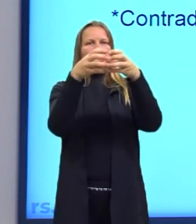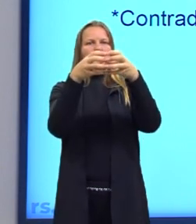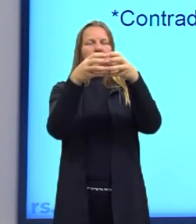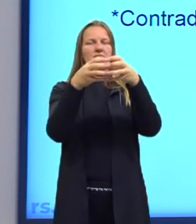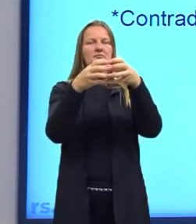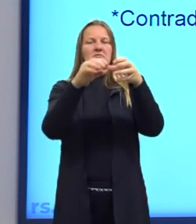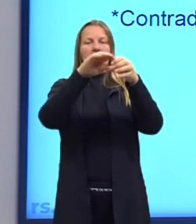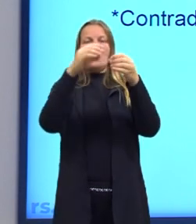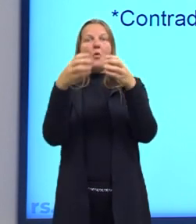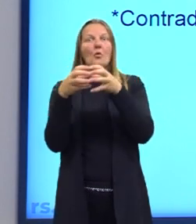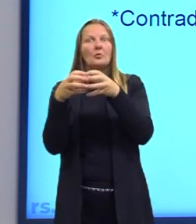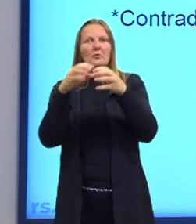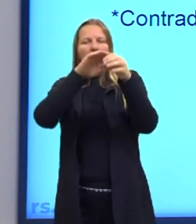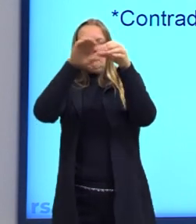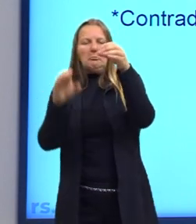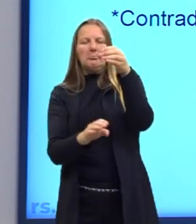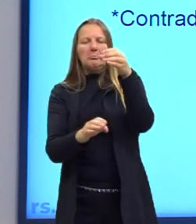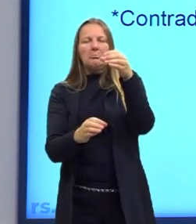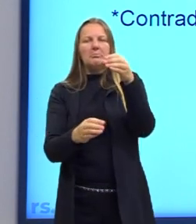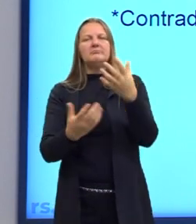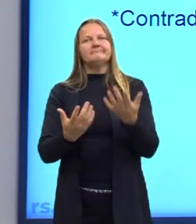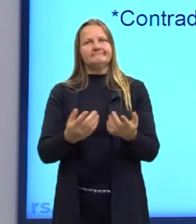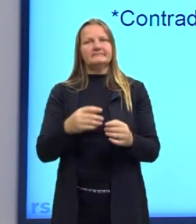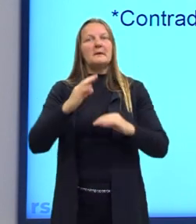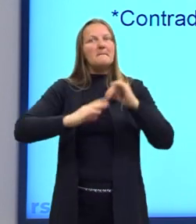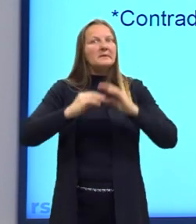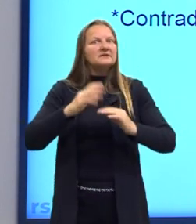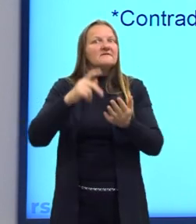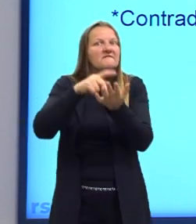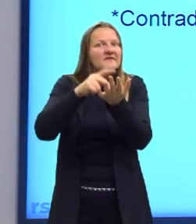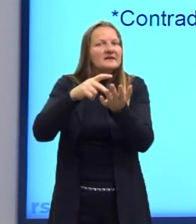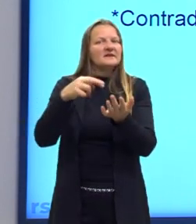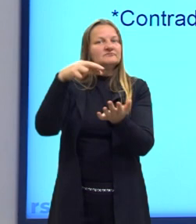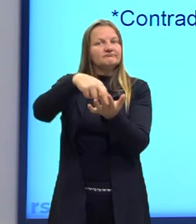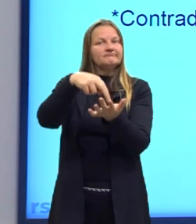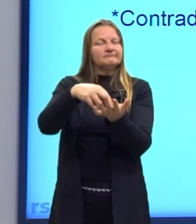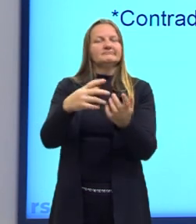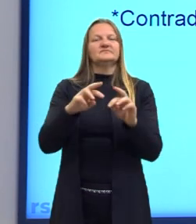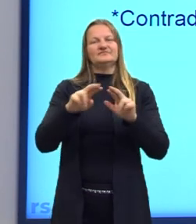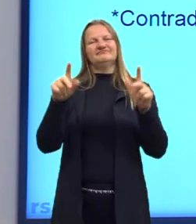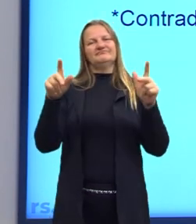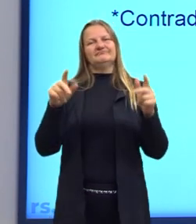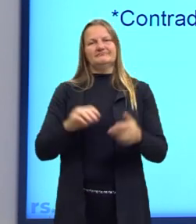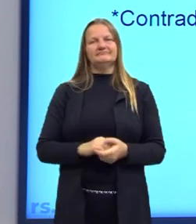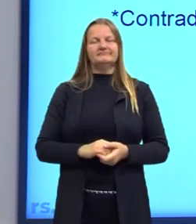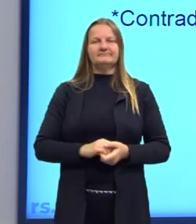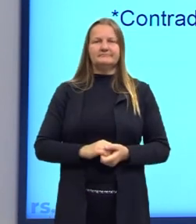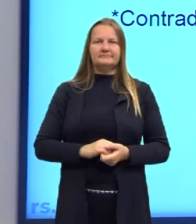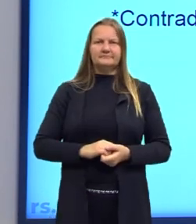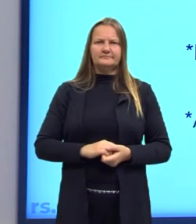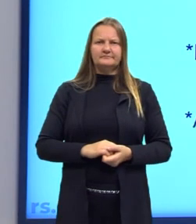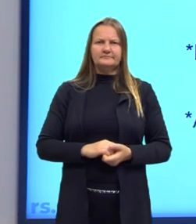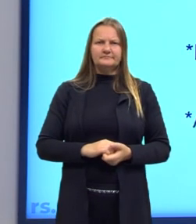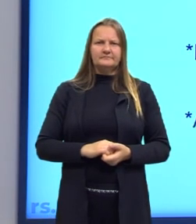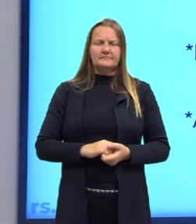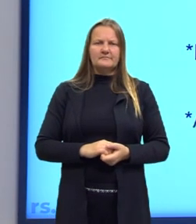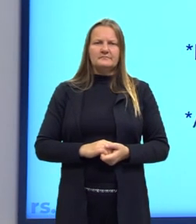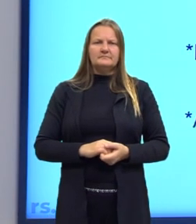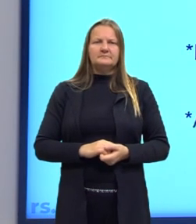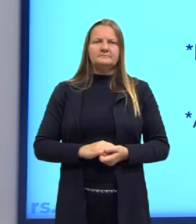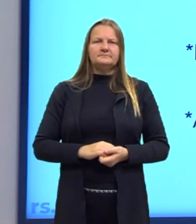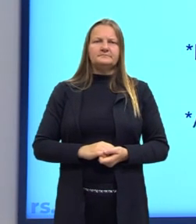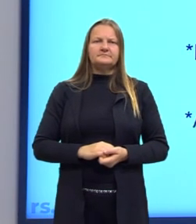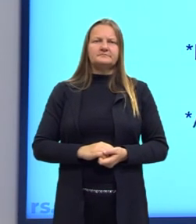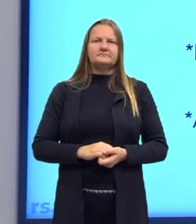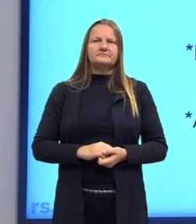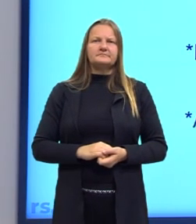vimos na sociedade não são a prática desses valores, então são elementos também que propiciam, que fornecem essa questão da desigualdade,